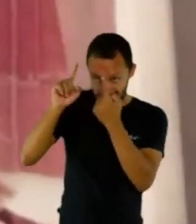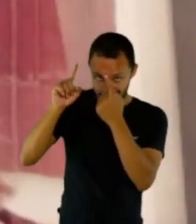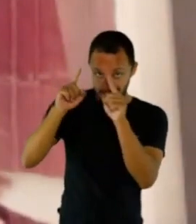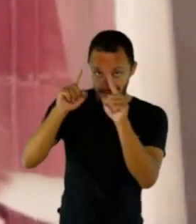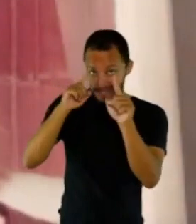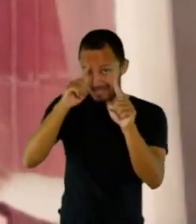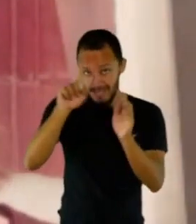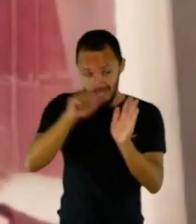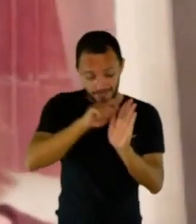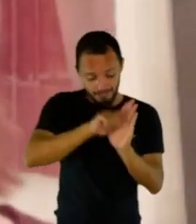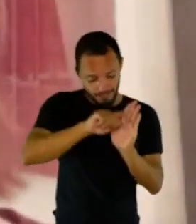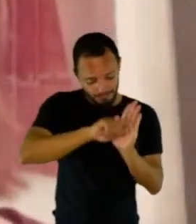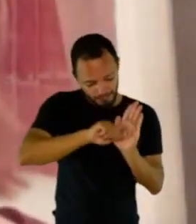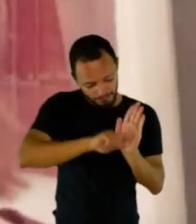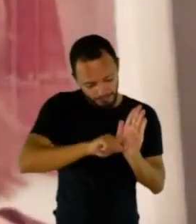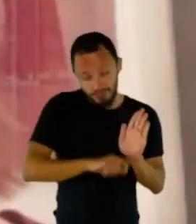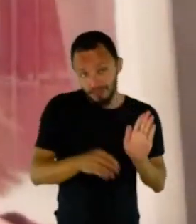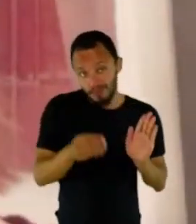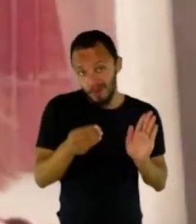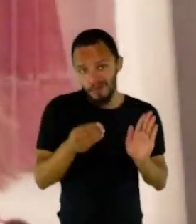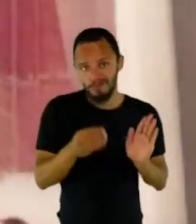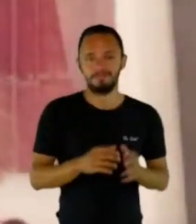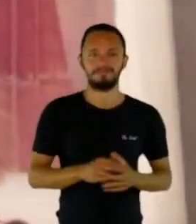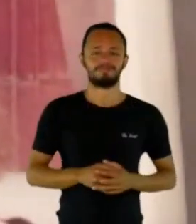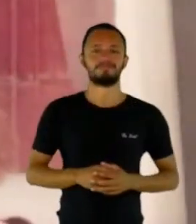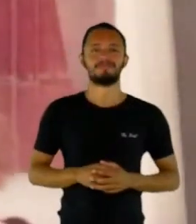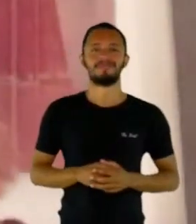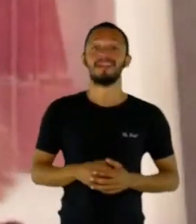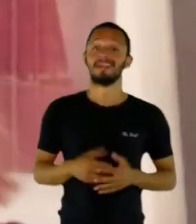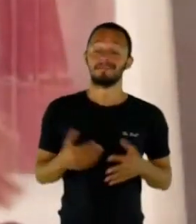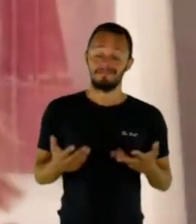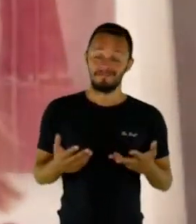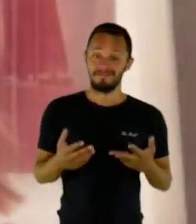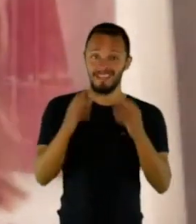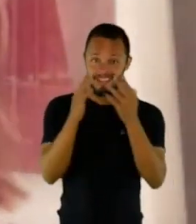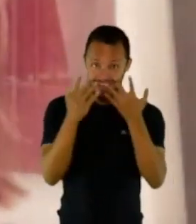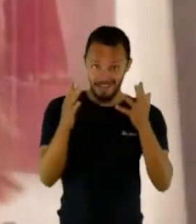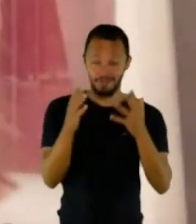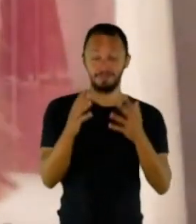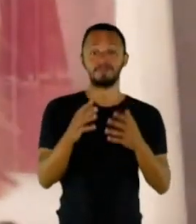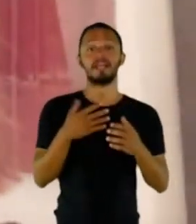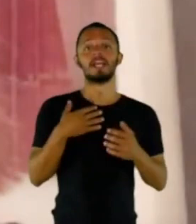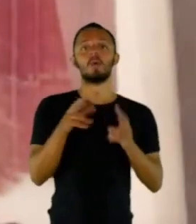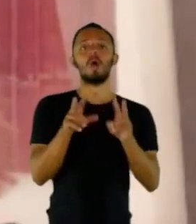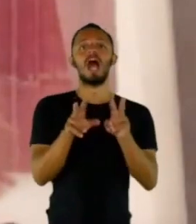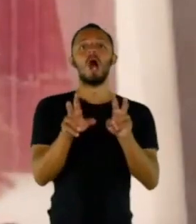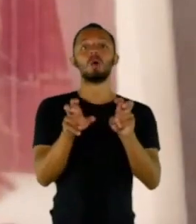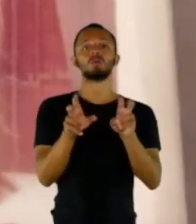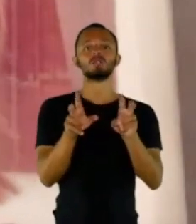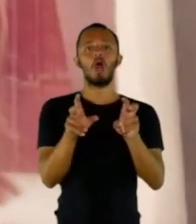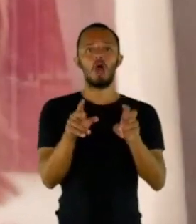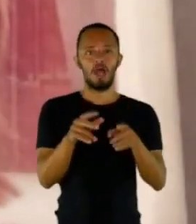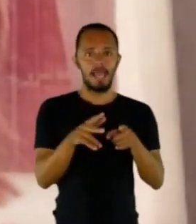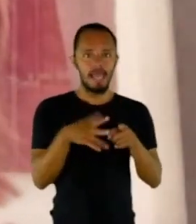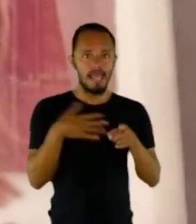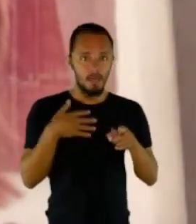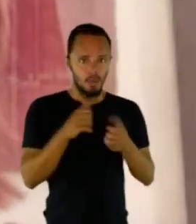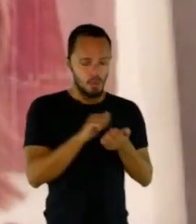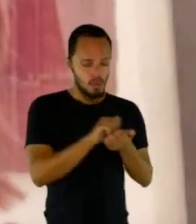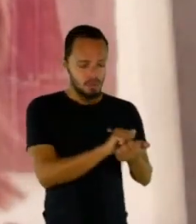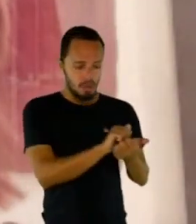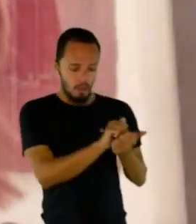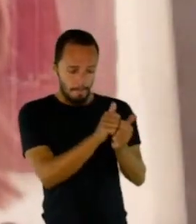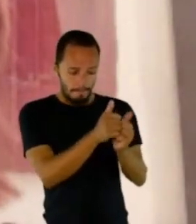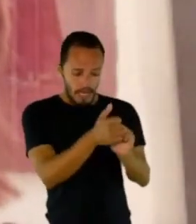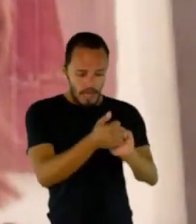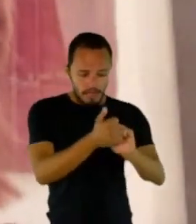autor, você manipula um pouco a história, apesar de que o que eu sentia muito enquanto escrevia o meu livro é que os